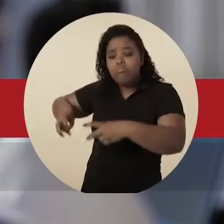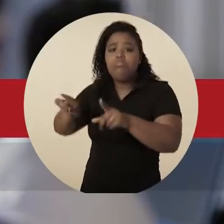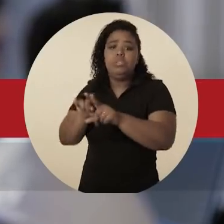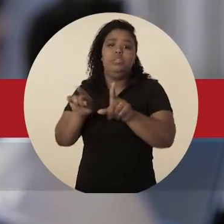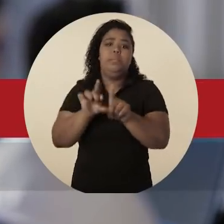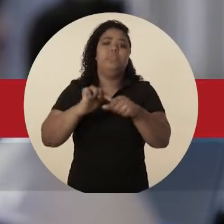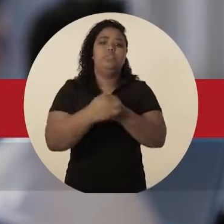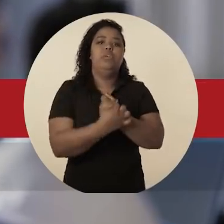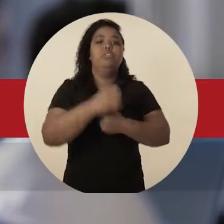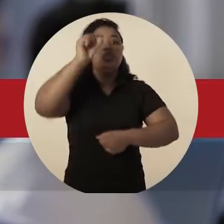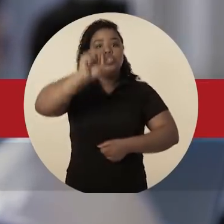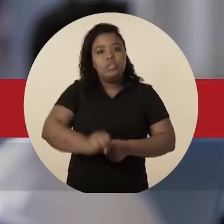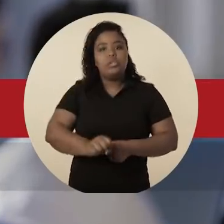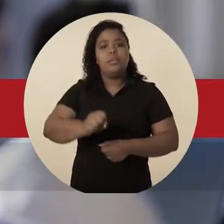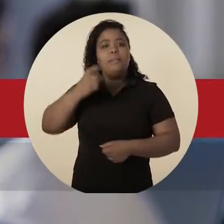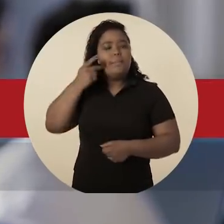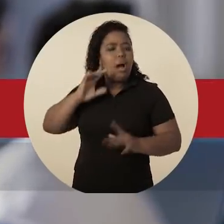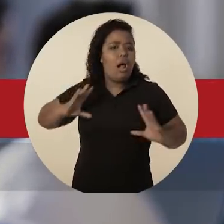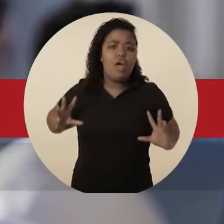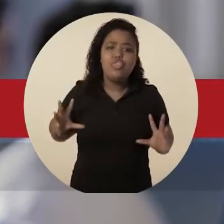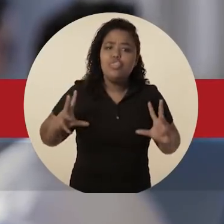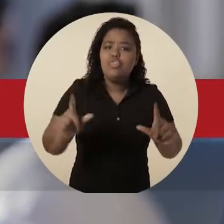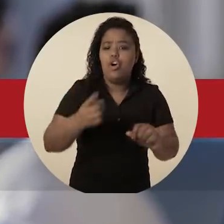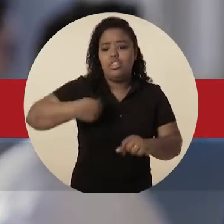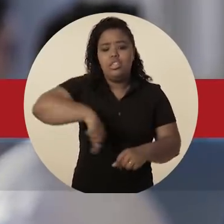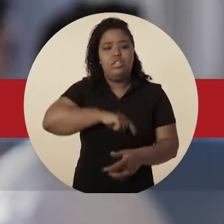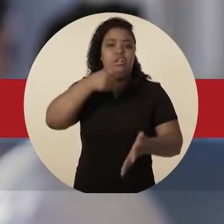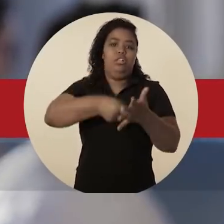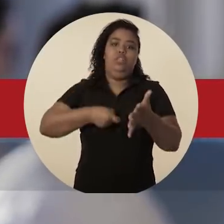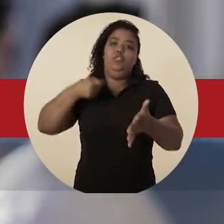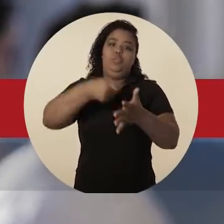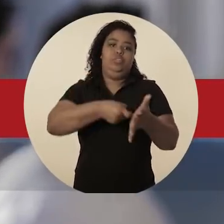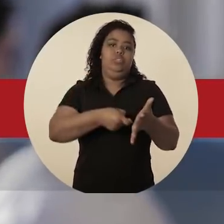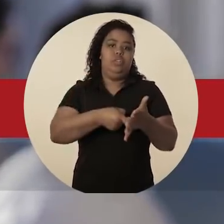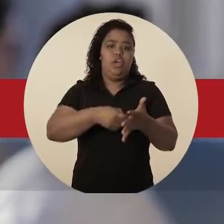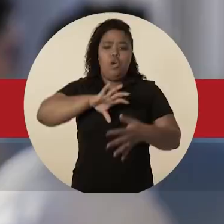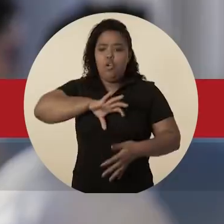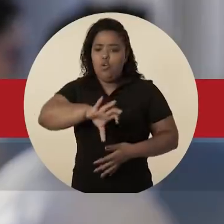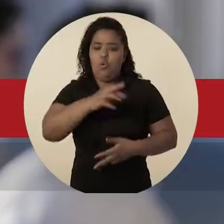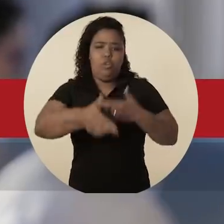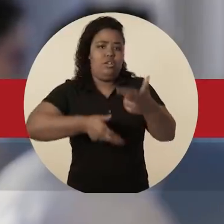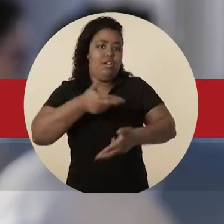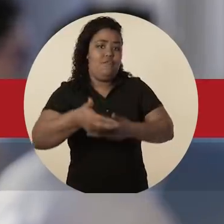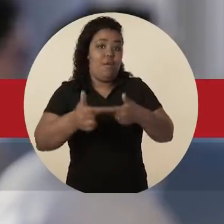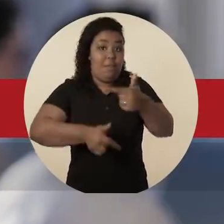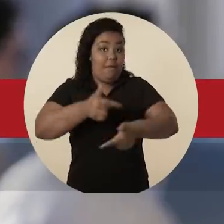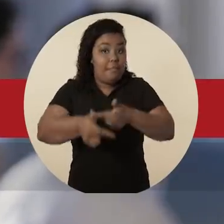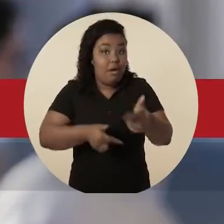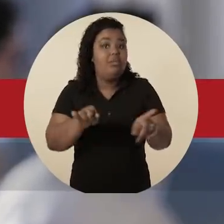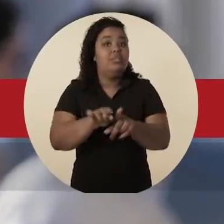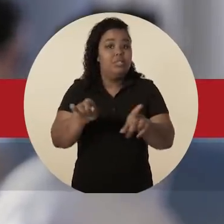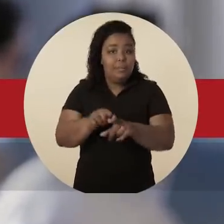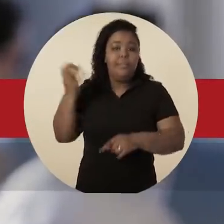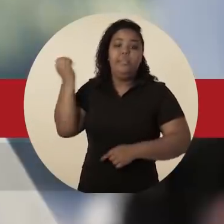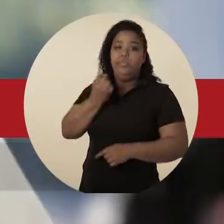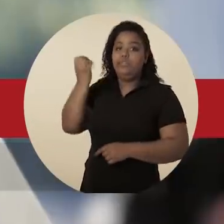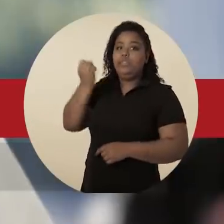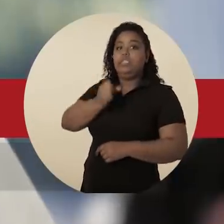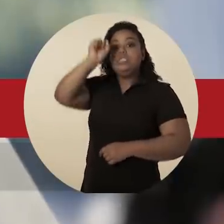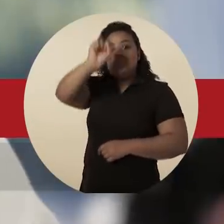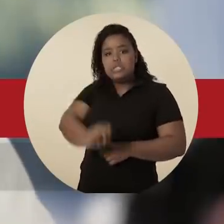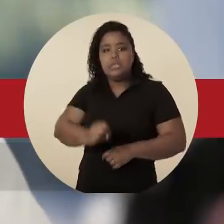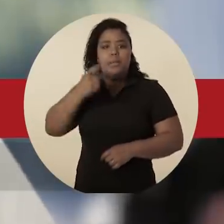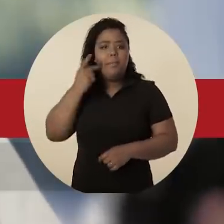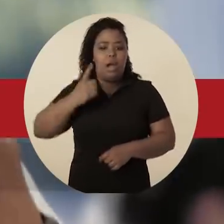e da cidade. Sim para todas as nossas lutas contra a reforma trabalhista e da Previdência.